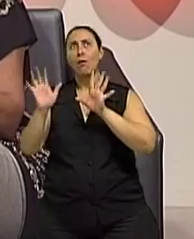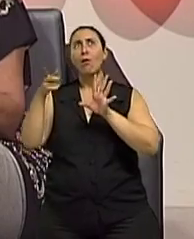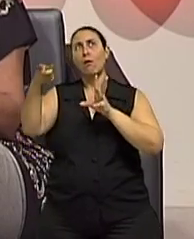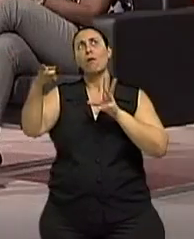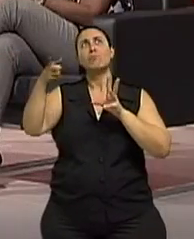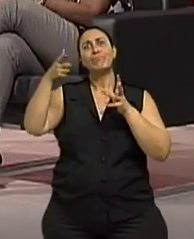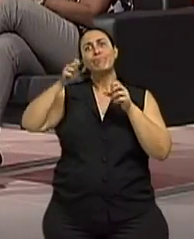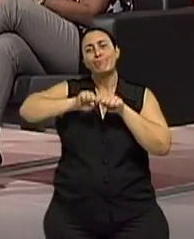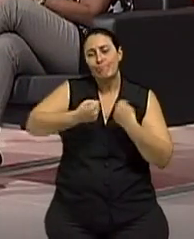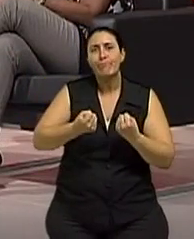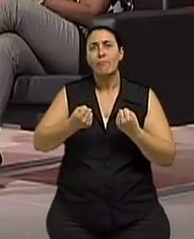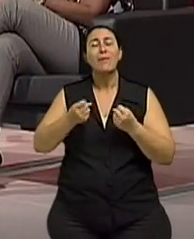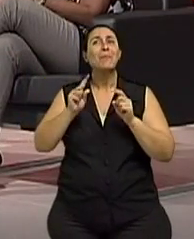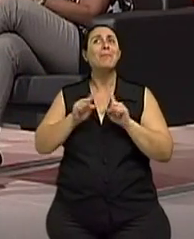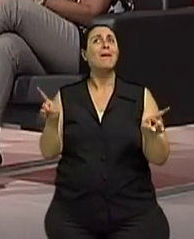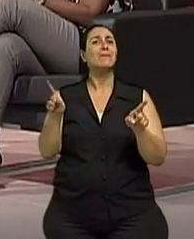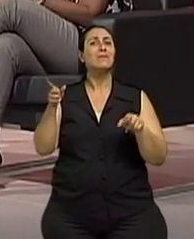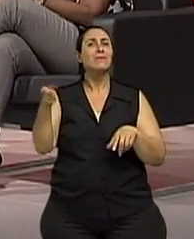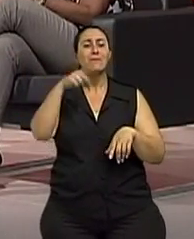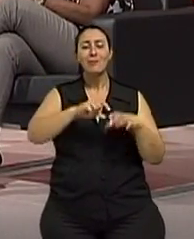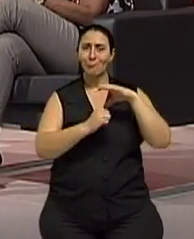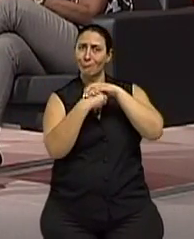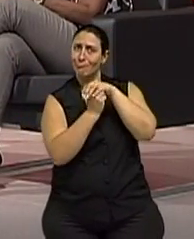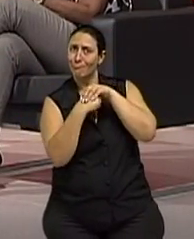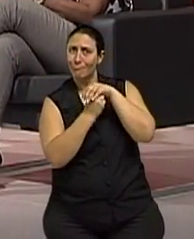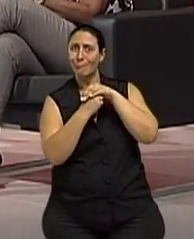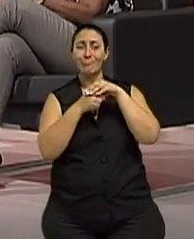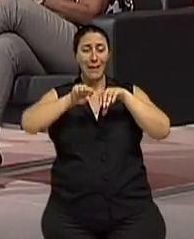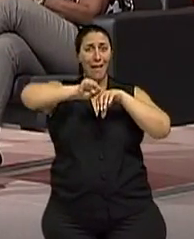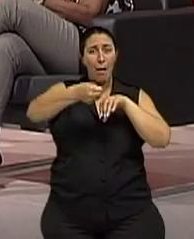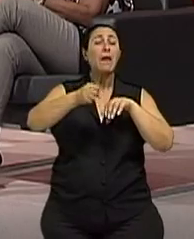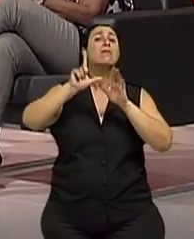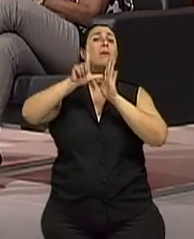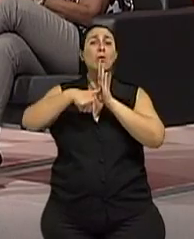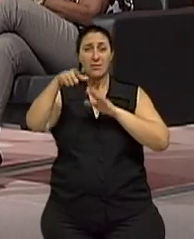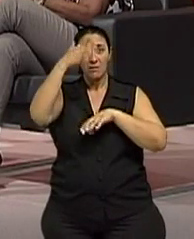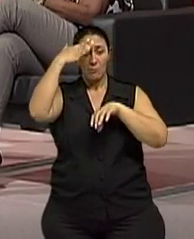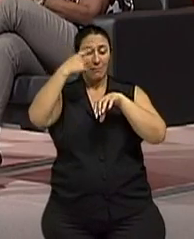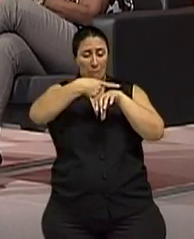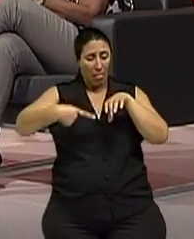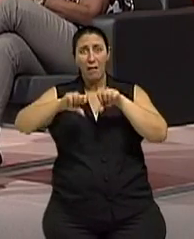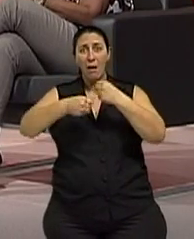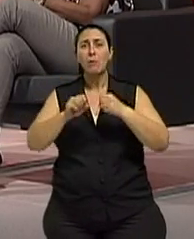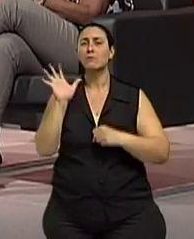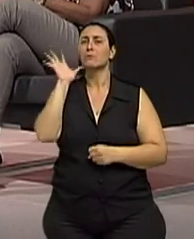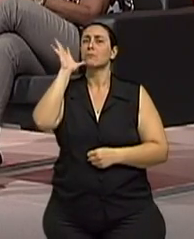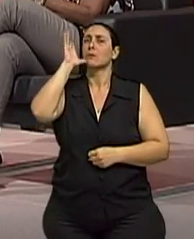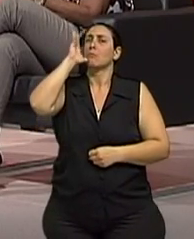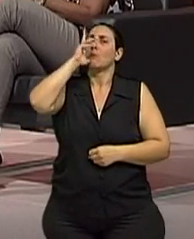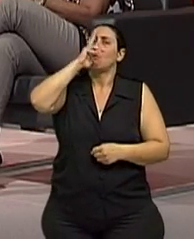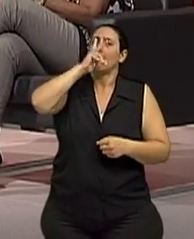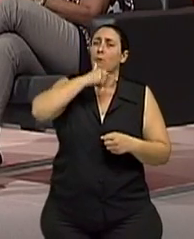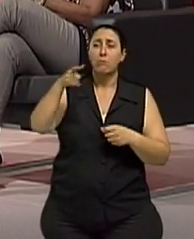nesse problema do quadril, também para a recuperação vai dificultar. É, porque muitas vezes, como a fratura às vezes pode ser um pouco mais